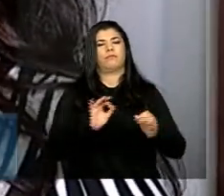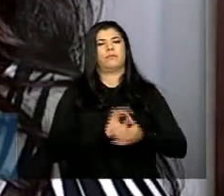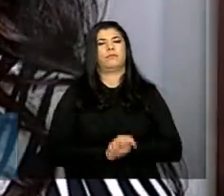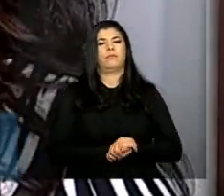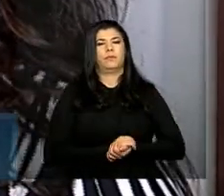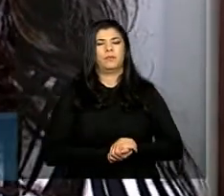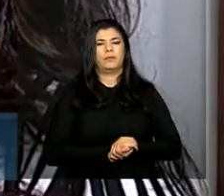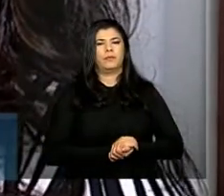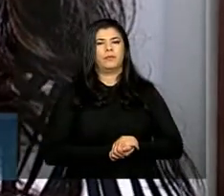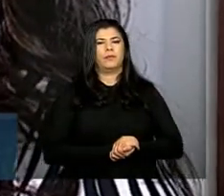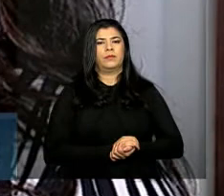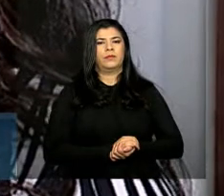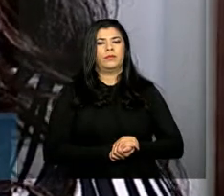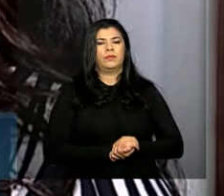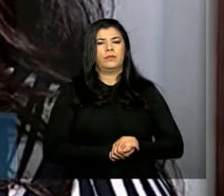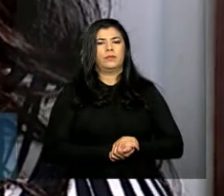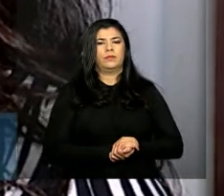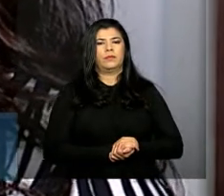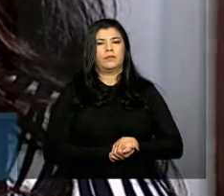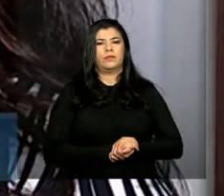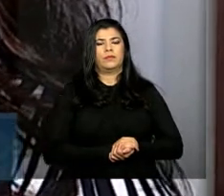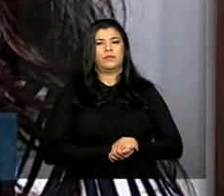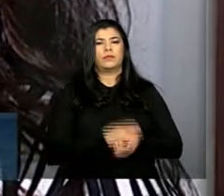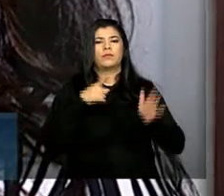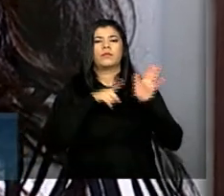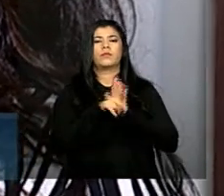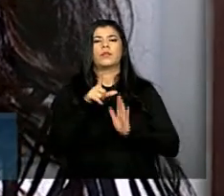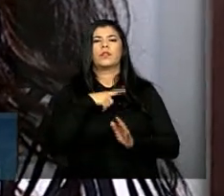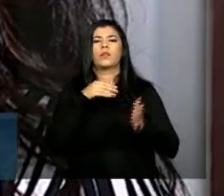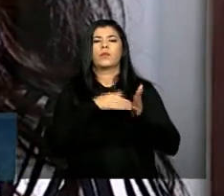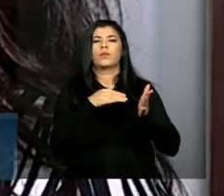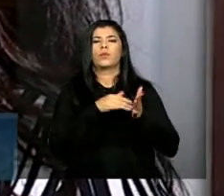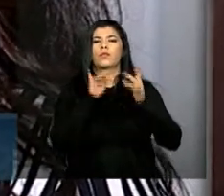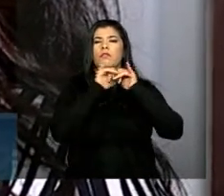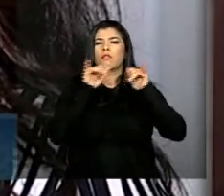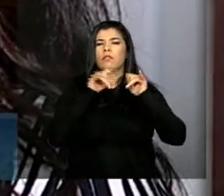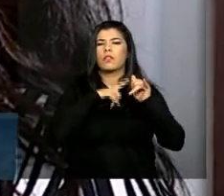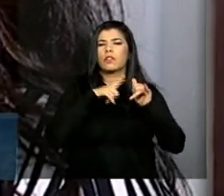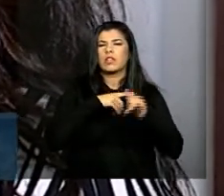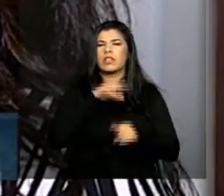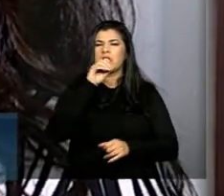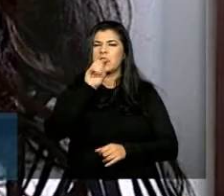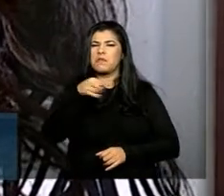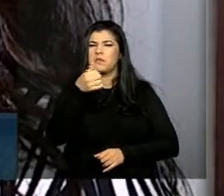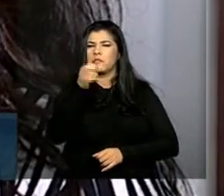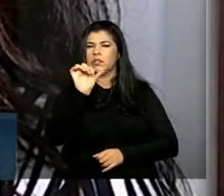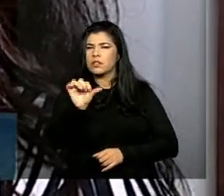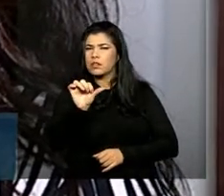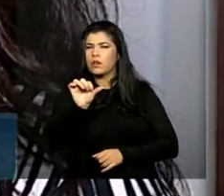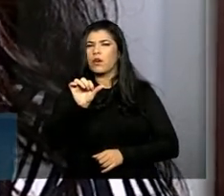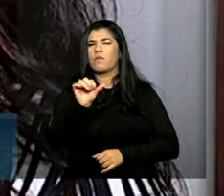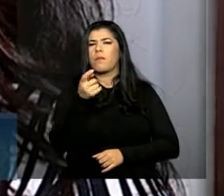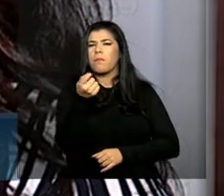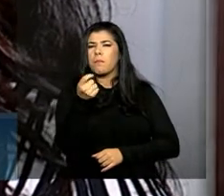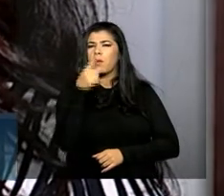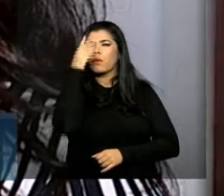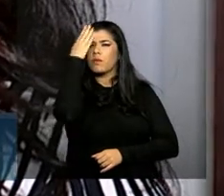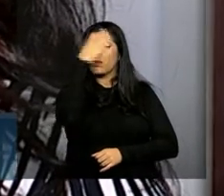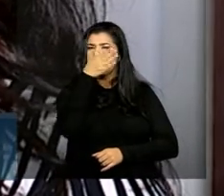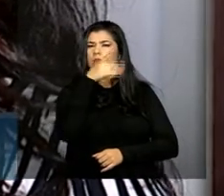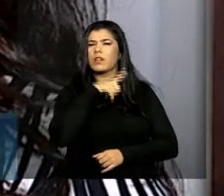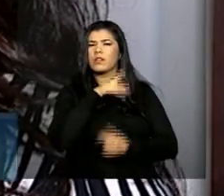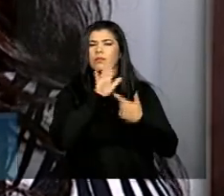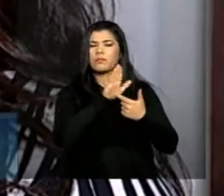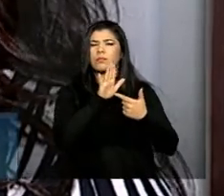é muito pouco e lá realmente a maioria é de pequenos